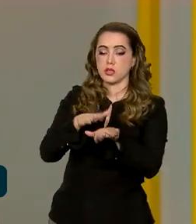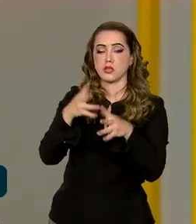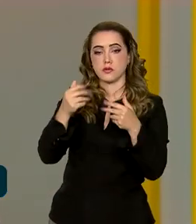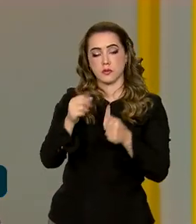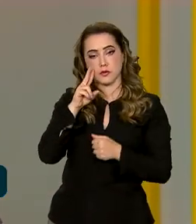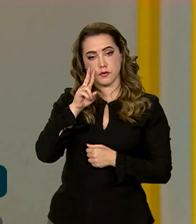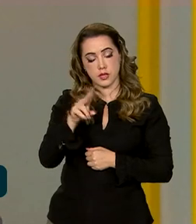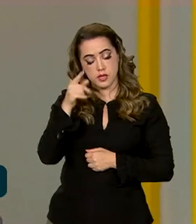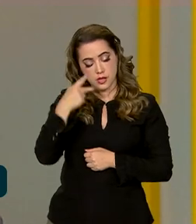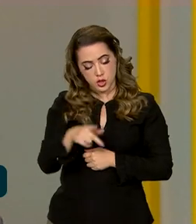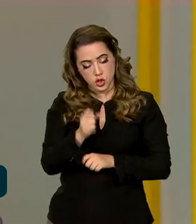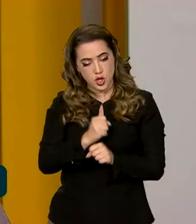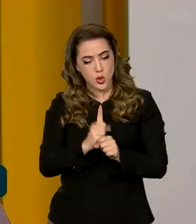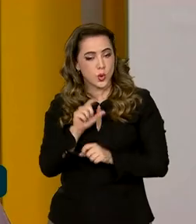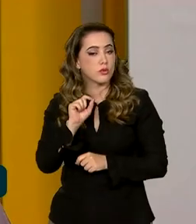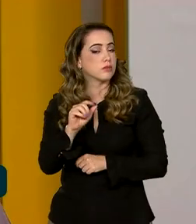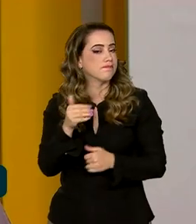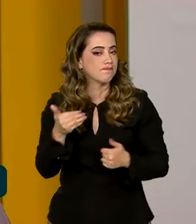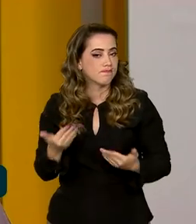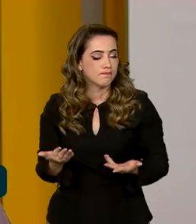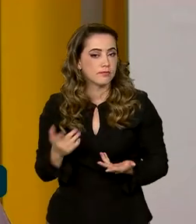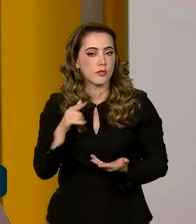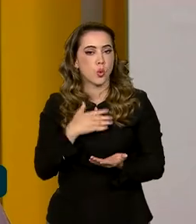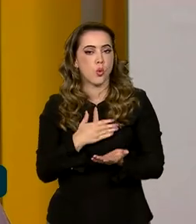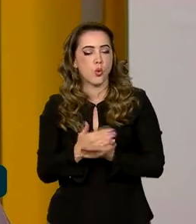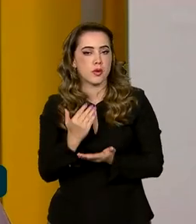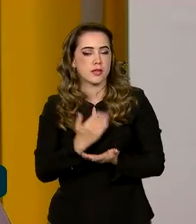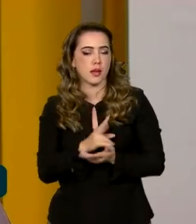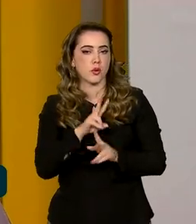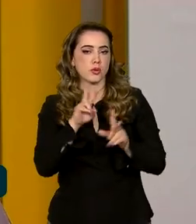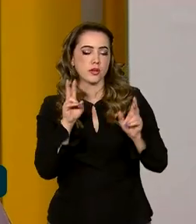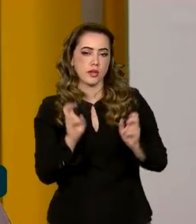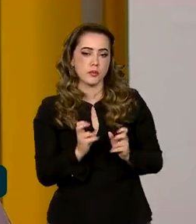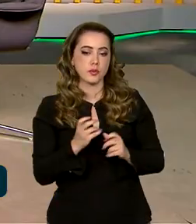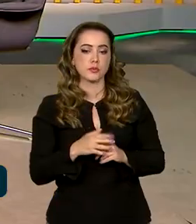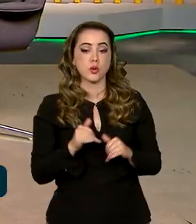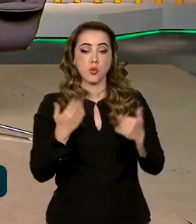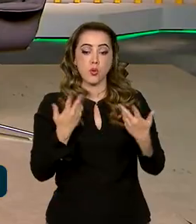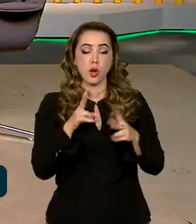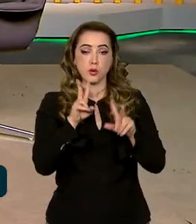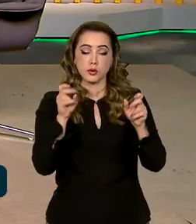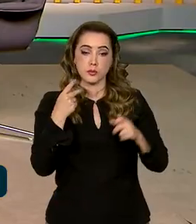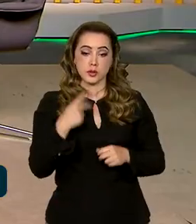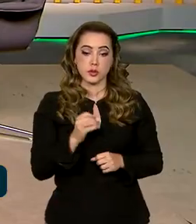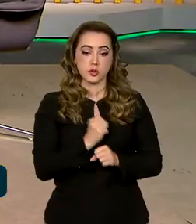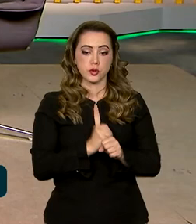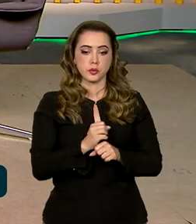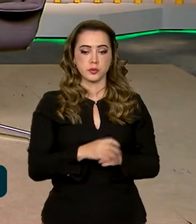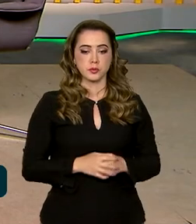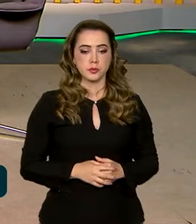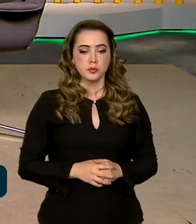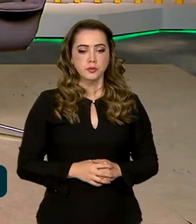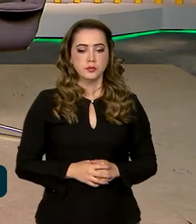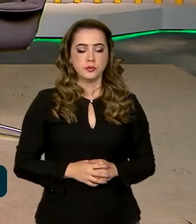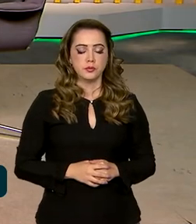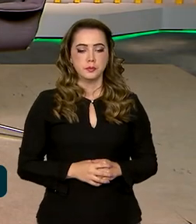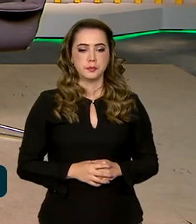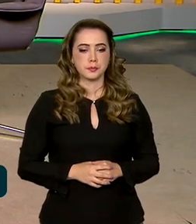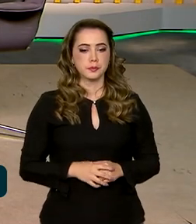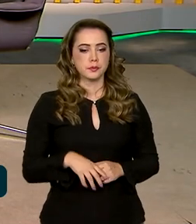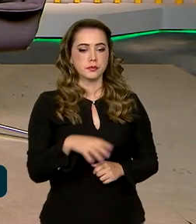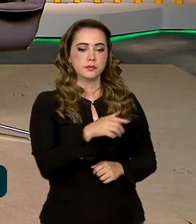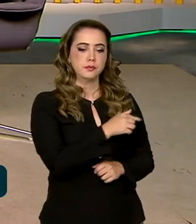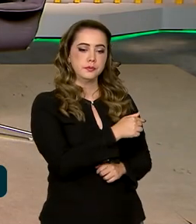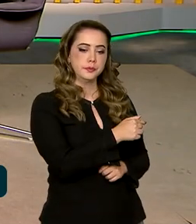falar, então, da edição deste ano, começando aí pelo tema, secretário. Qual é o tema para este ano? A Semana Nacional de Trânsito, ela é